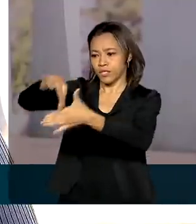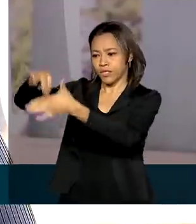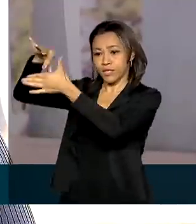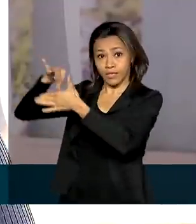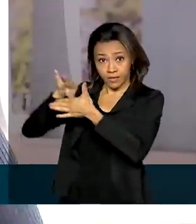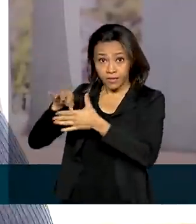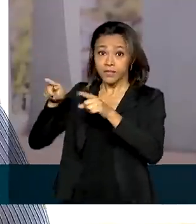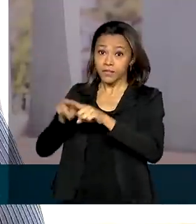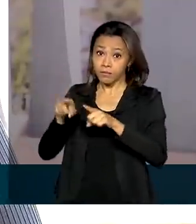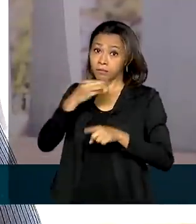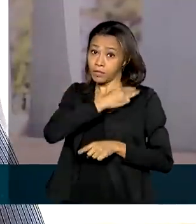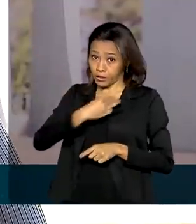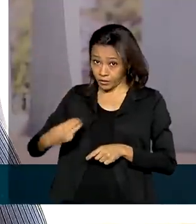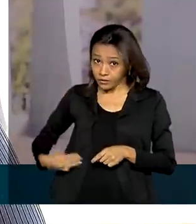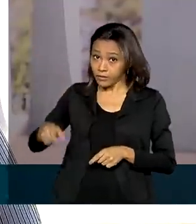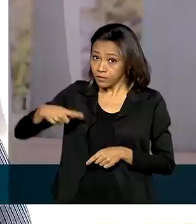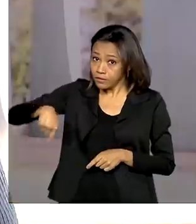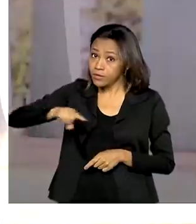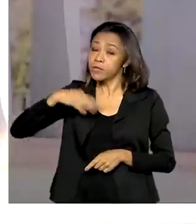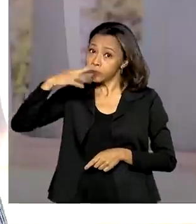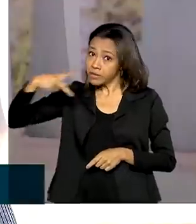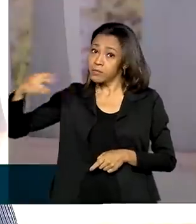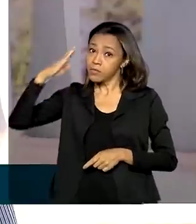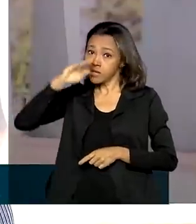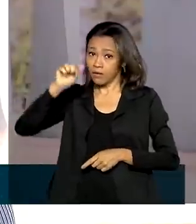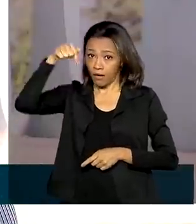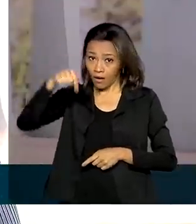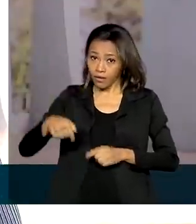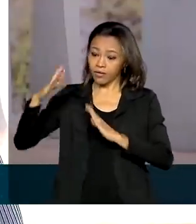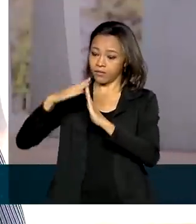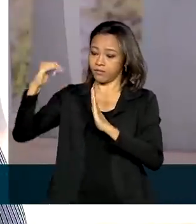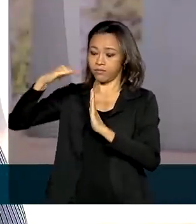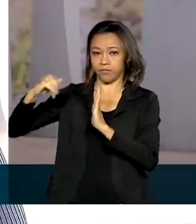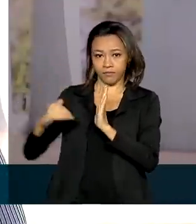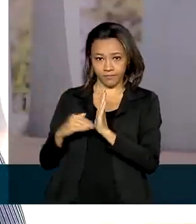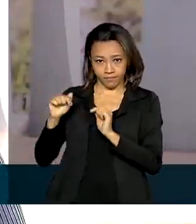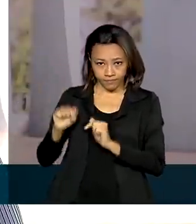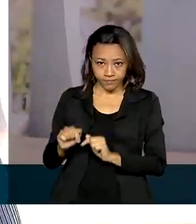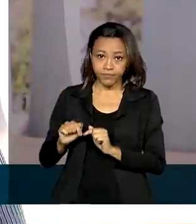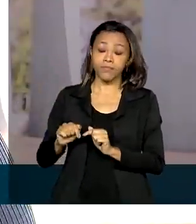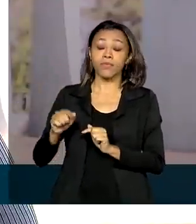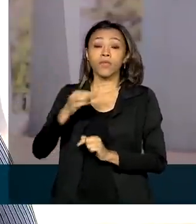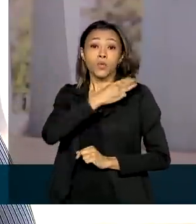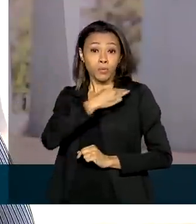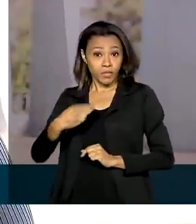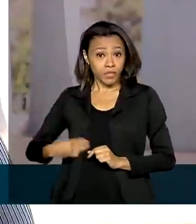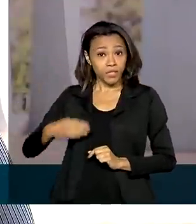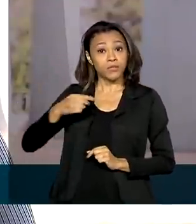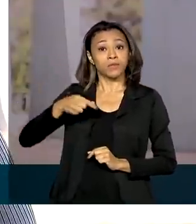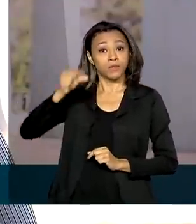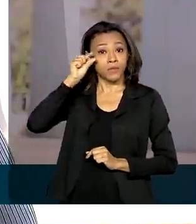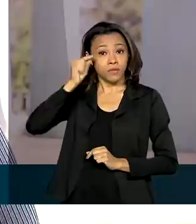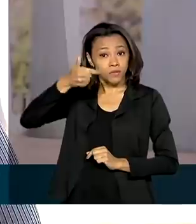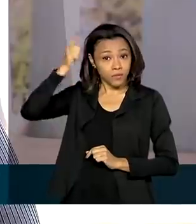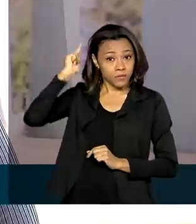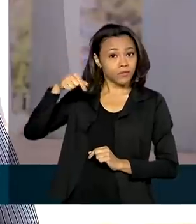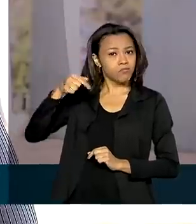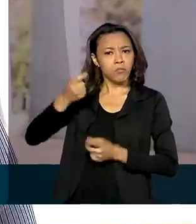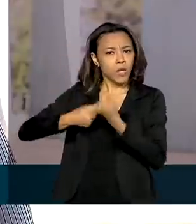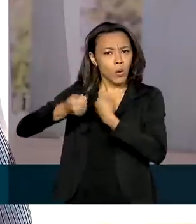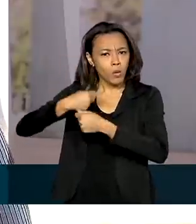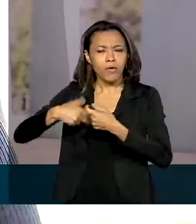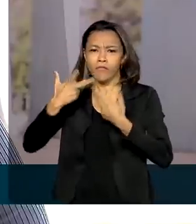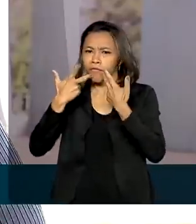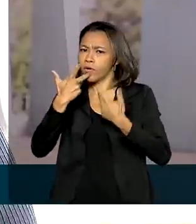ministros com o presidente Jair Bolsonaro aqui no Palácio da Alvorada. O ministro da Economia, Paulo Guedes, afirmou que o